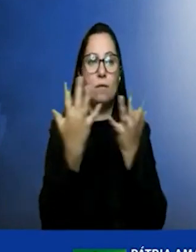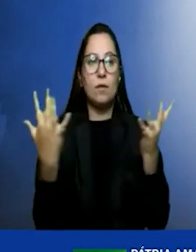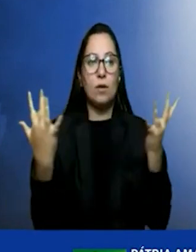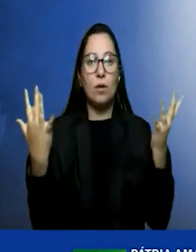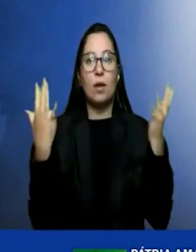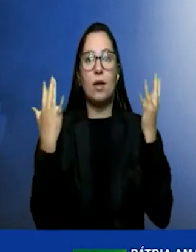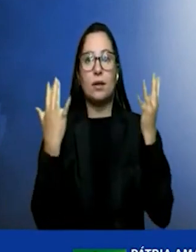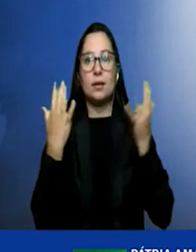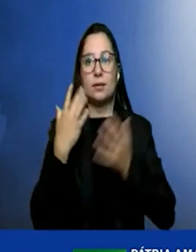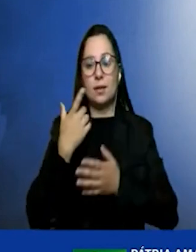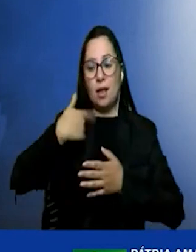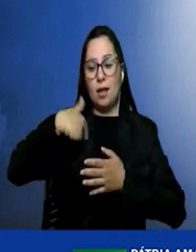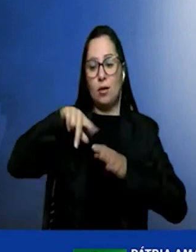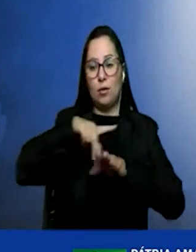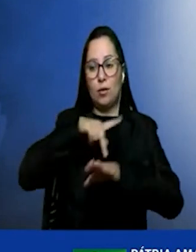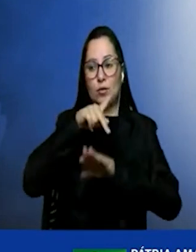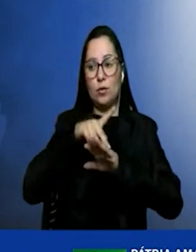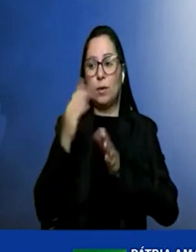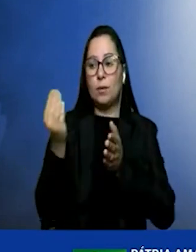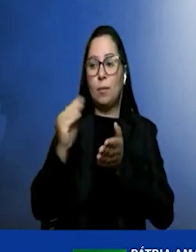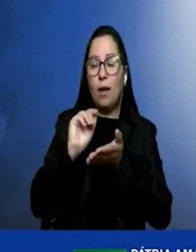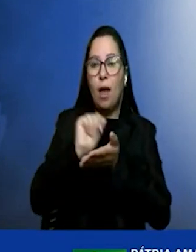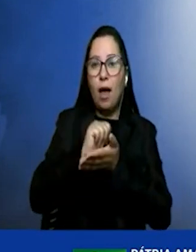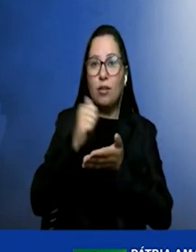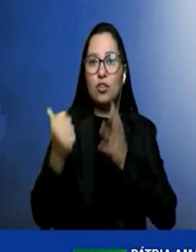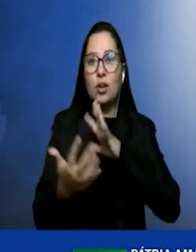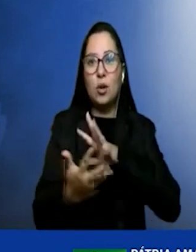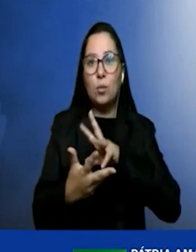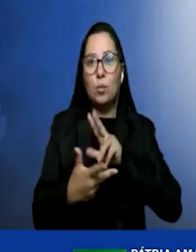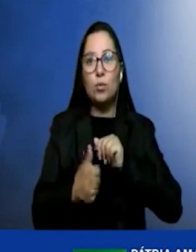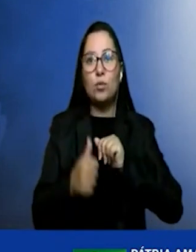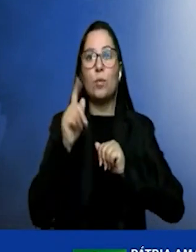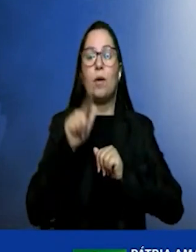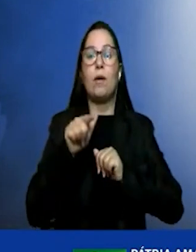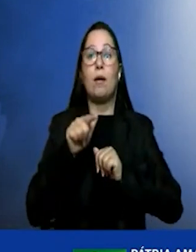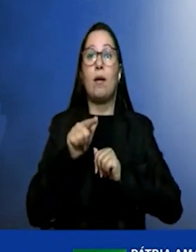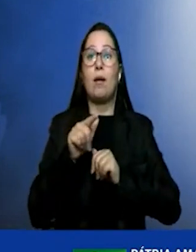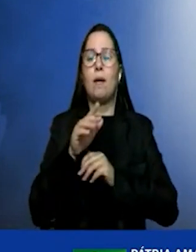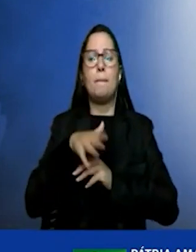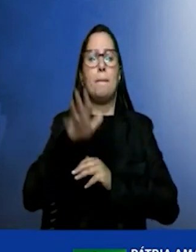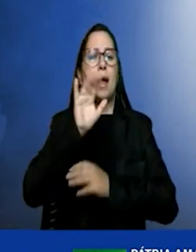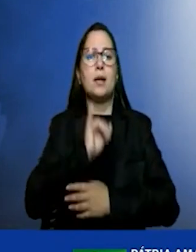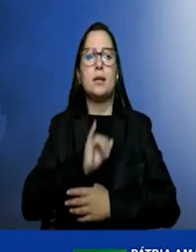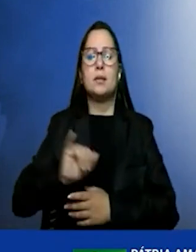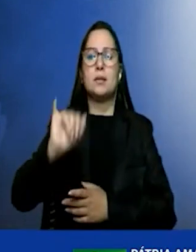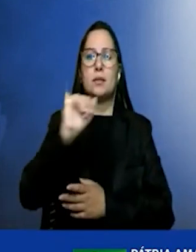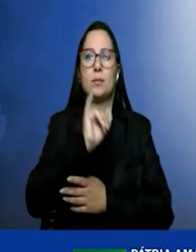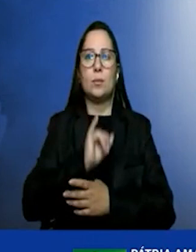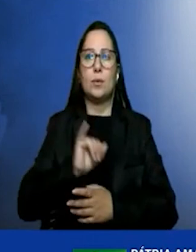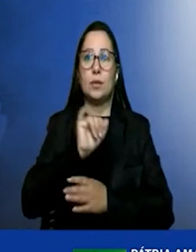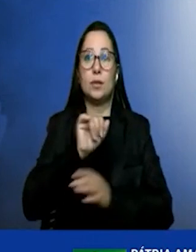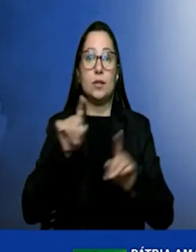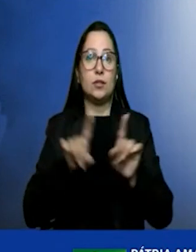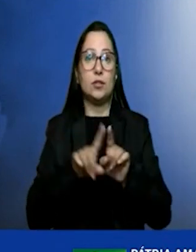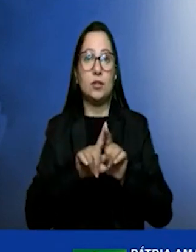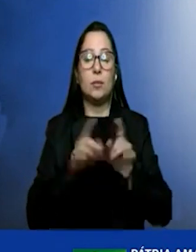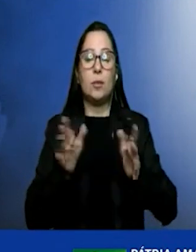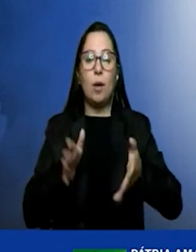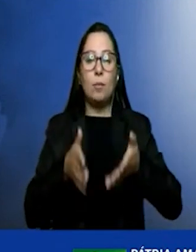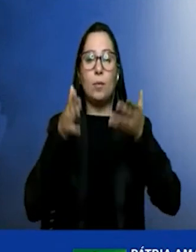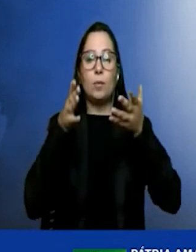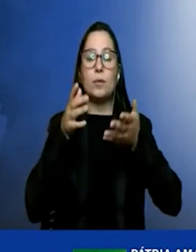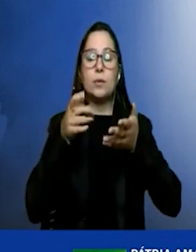país na agenda mundial como um dos players mais importantes e um grande promotor na luta